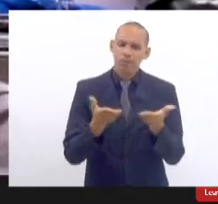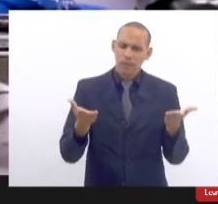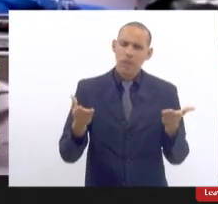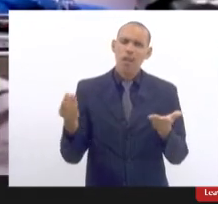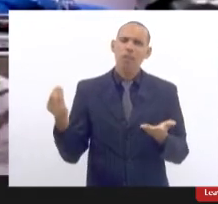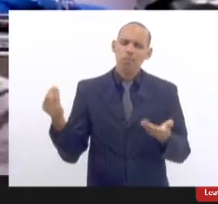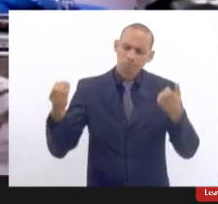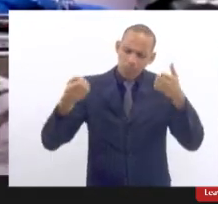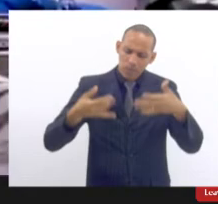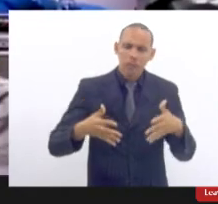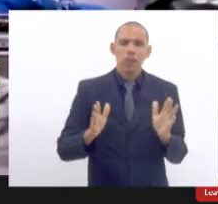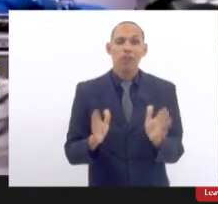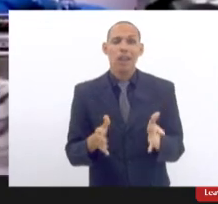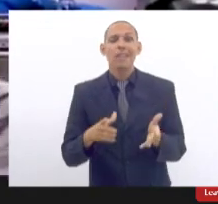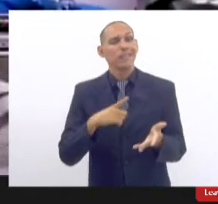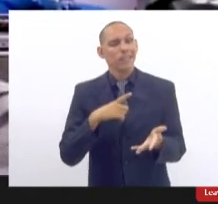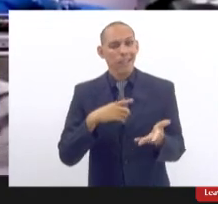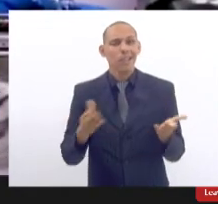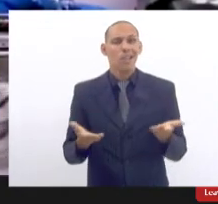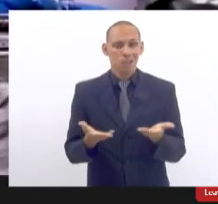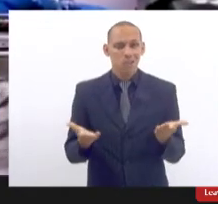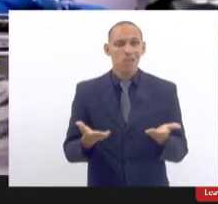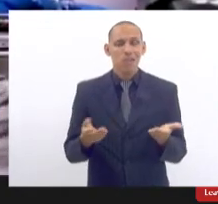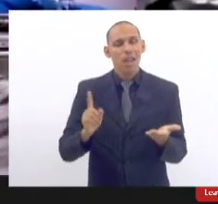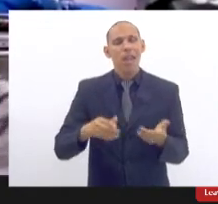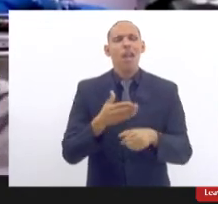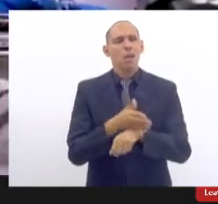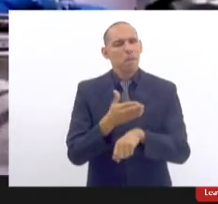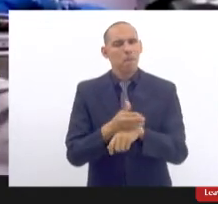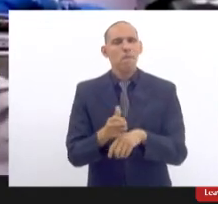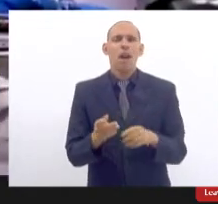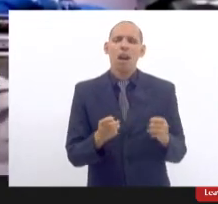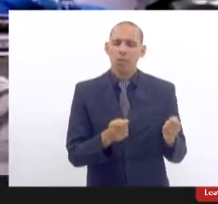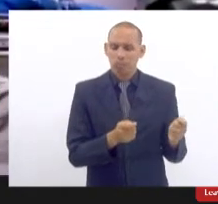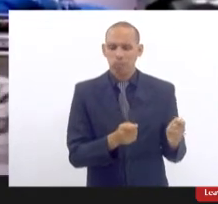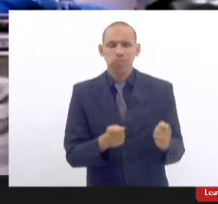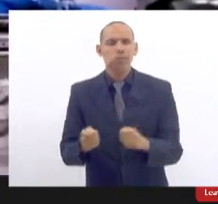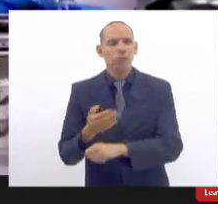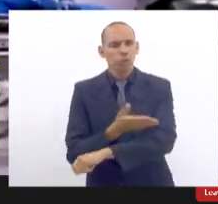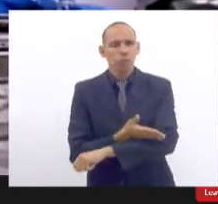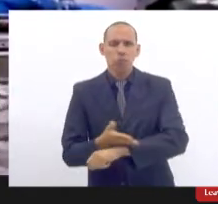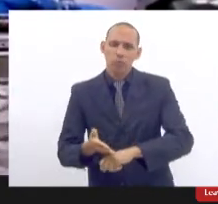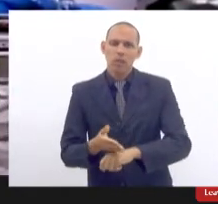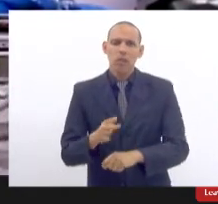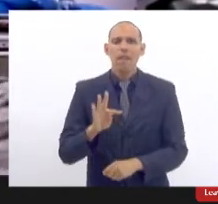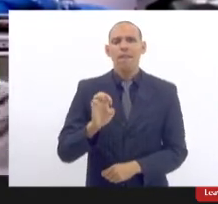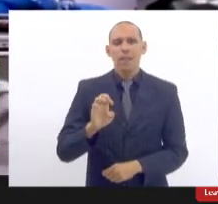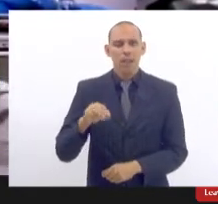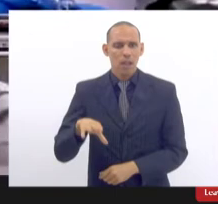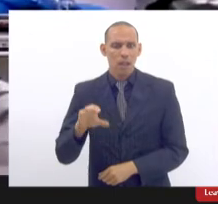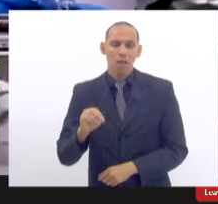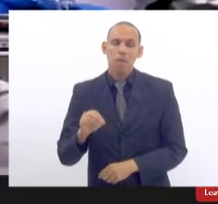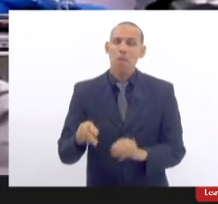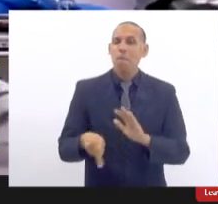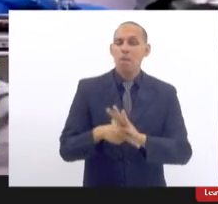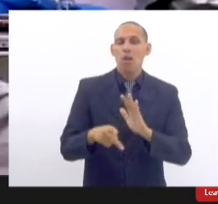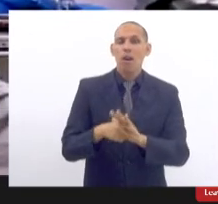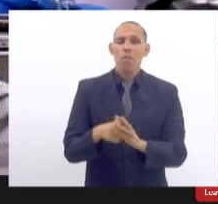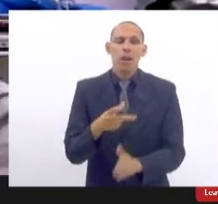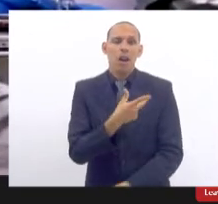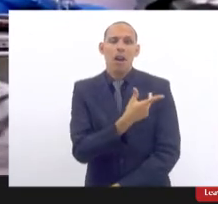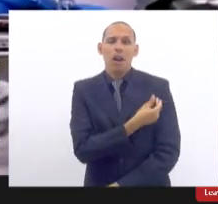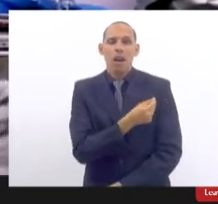colocaram já existe hoje já é uma prática usual né o termo de consentimento para anestesia e o termo de